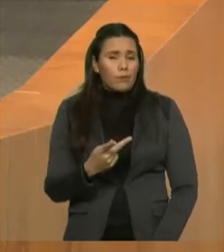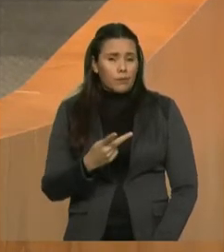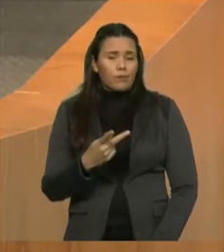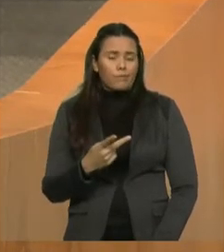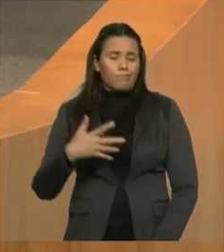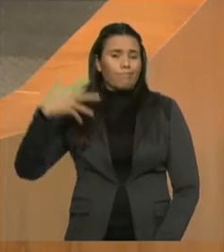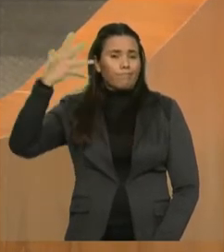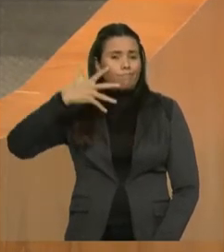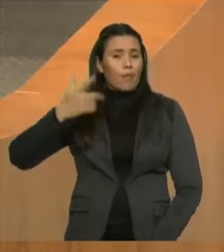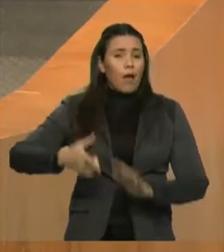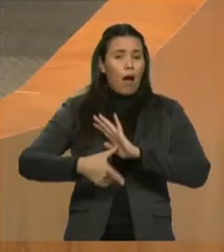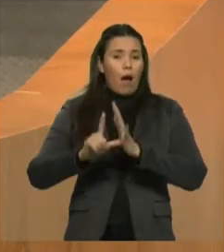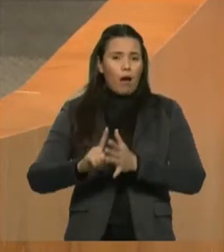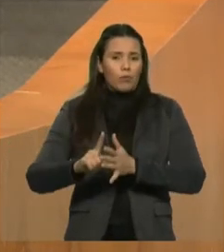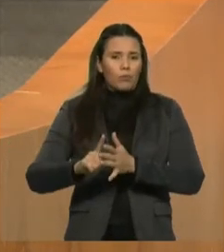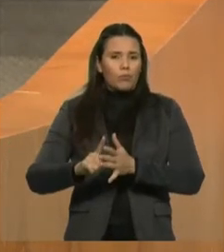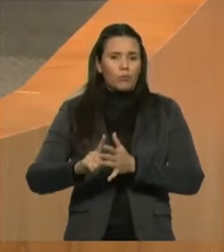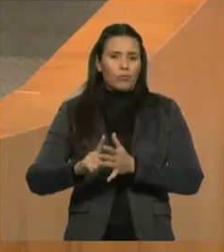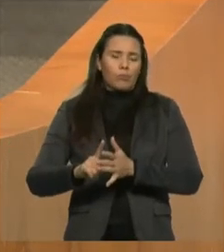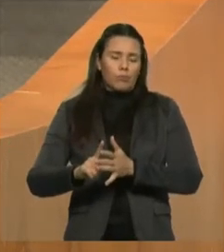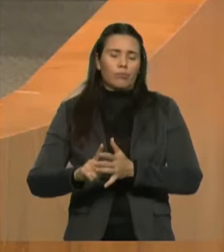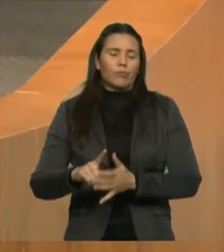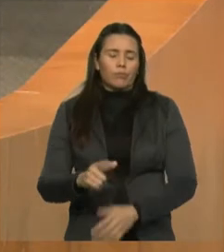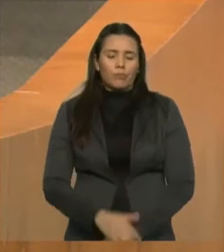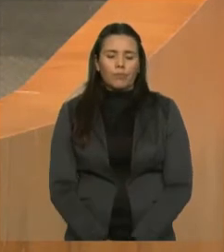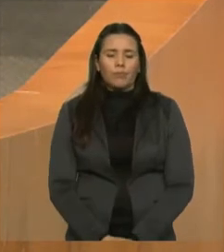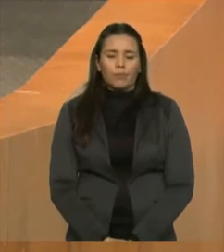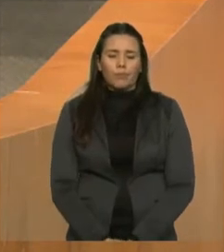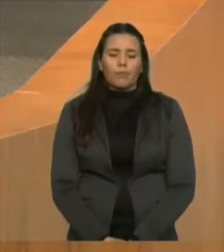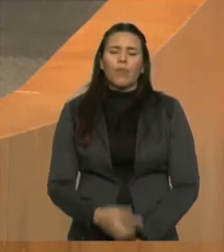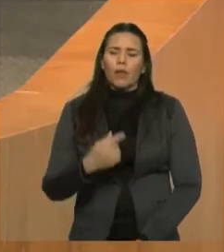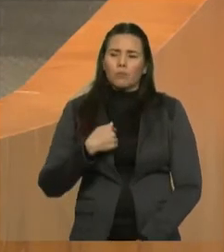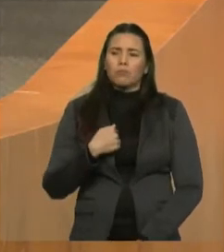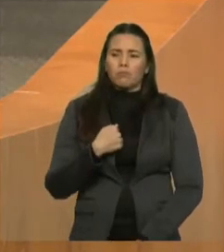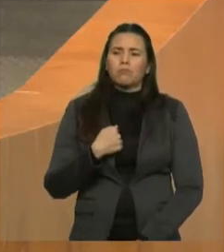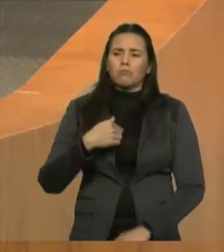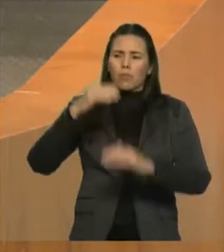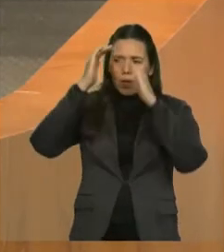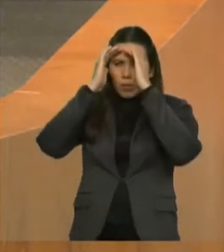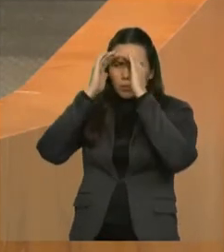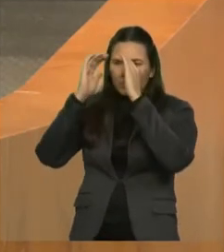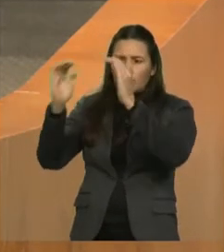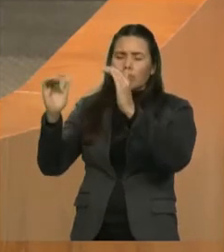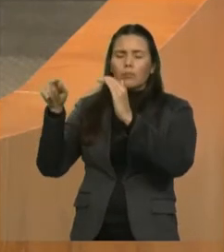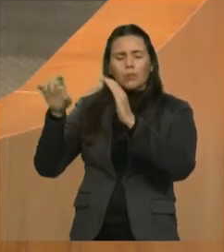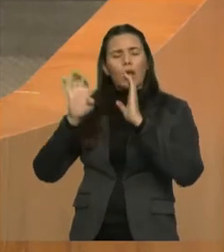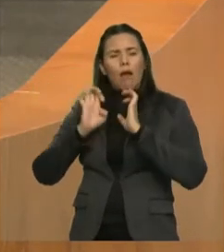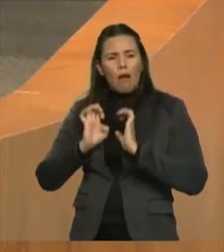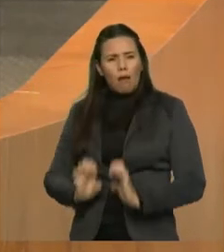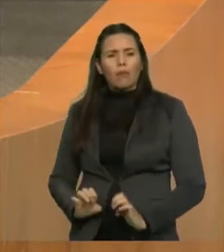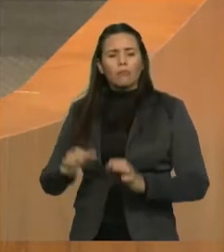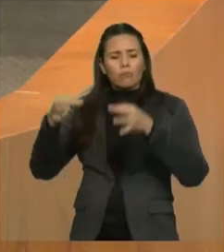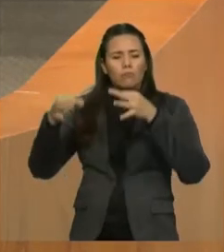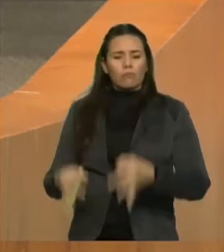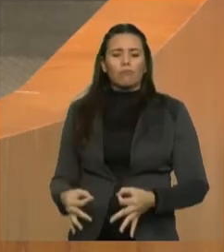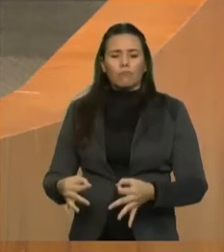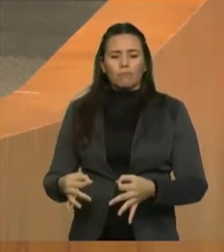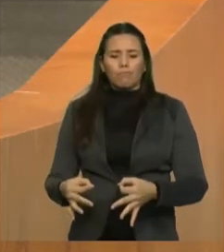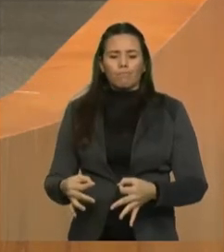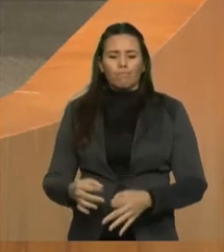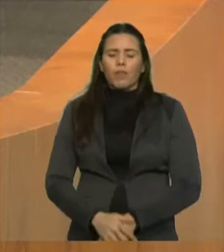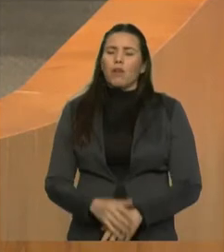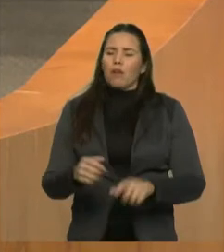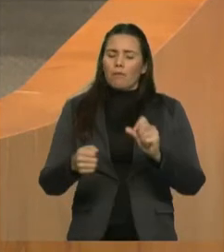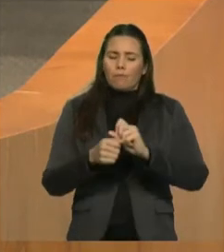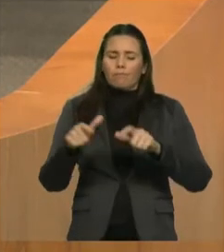admiração à V. Exª, como homem público, homem íntegro e correto, e que faz um brilhante trabalho na